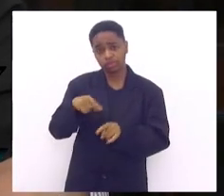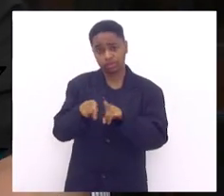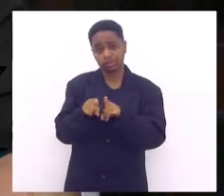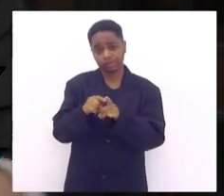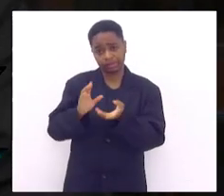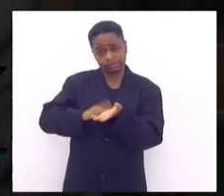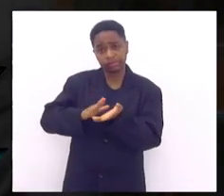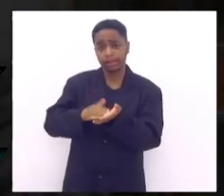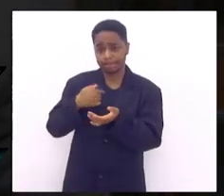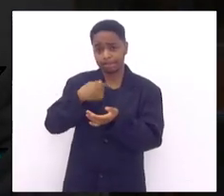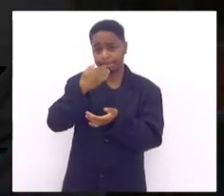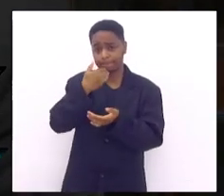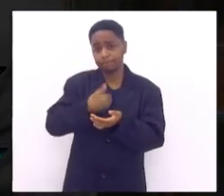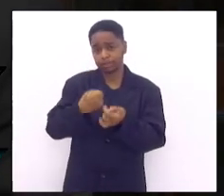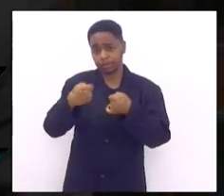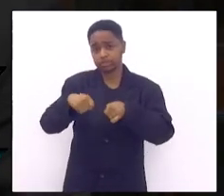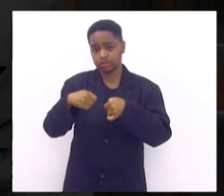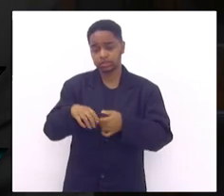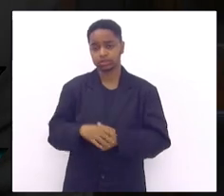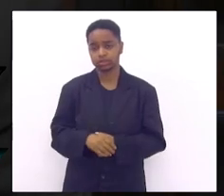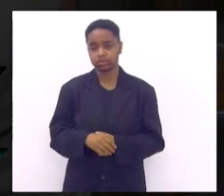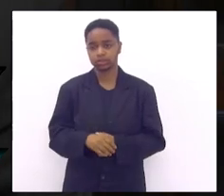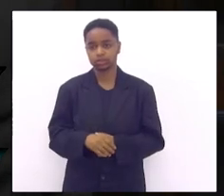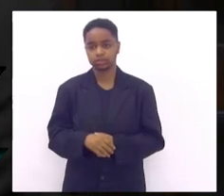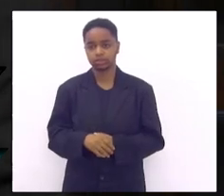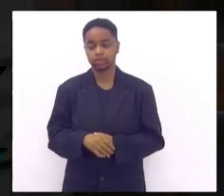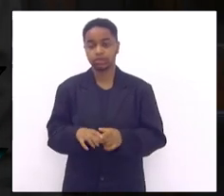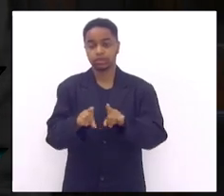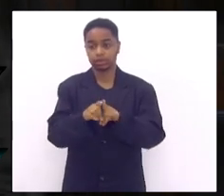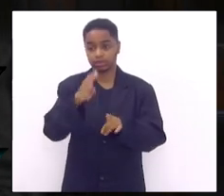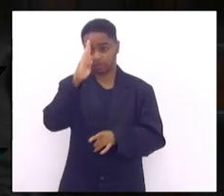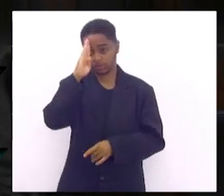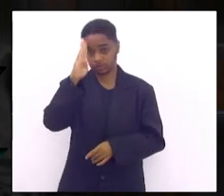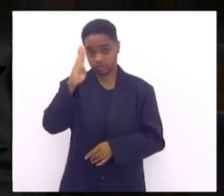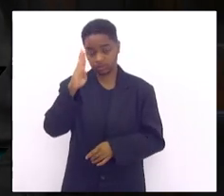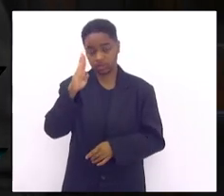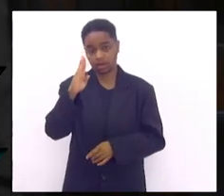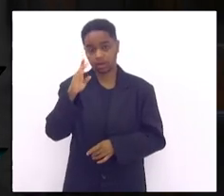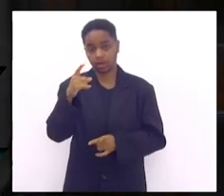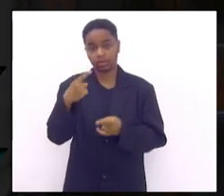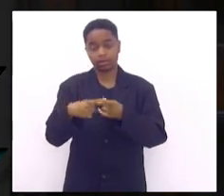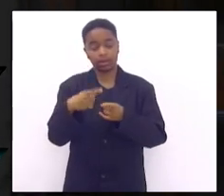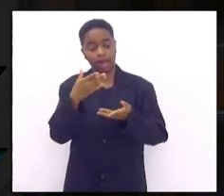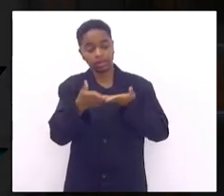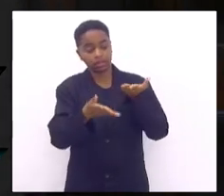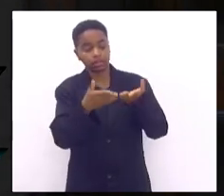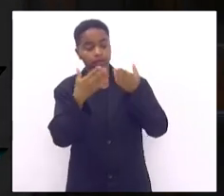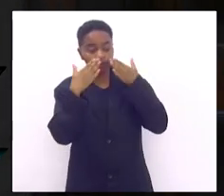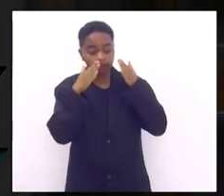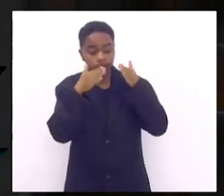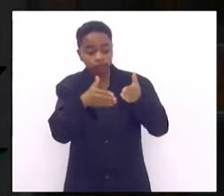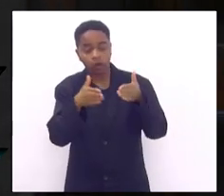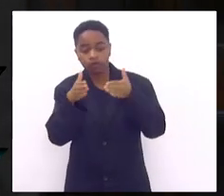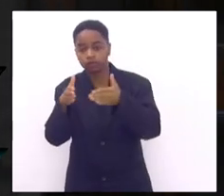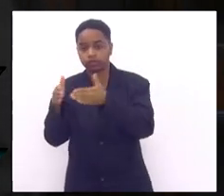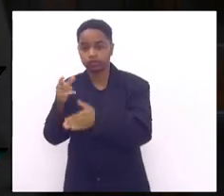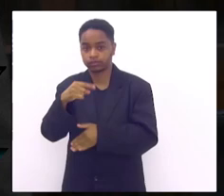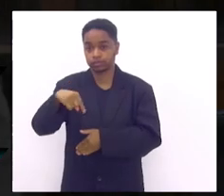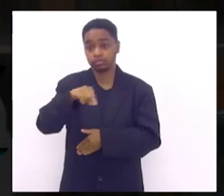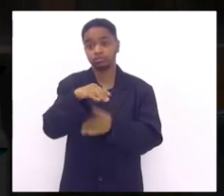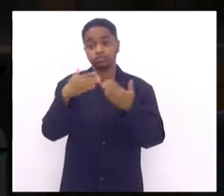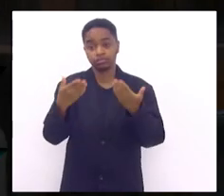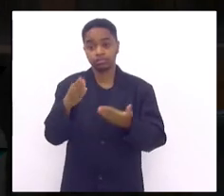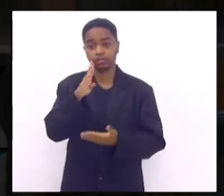também isso aí estou aqui para ser cobrado e principalmente para poder atender a demanda então Bacelar